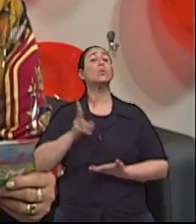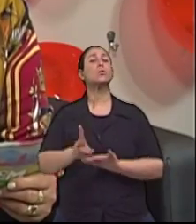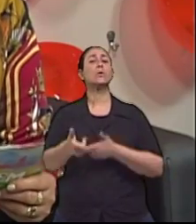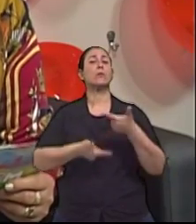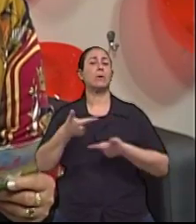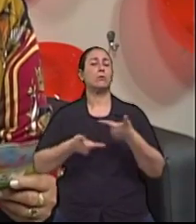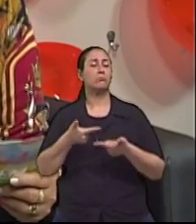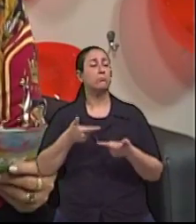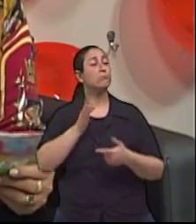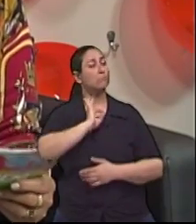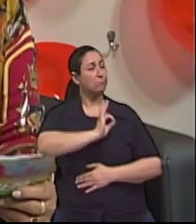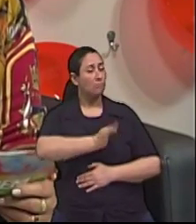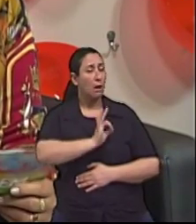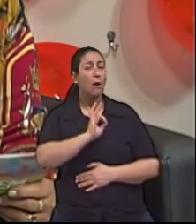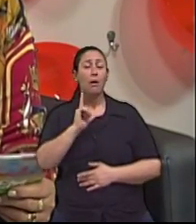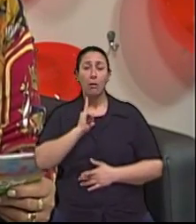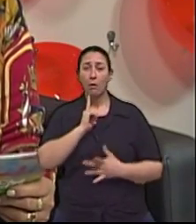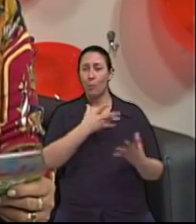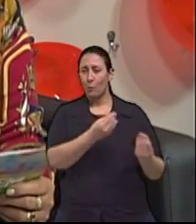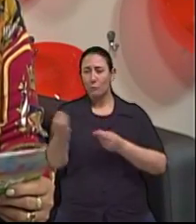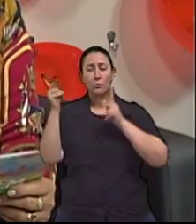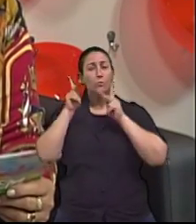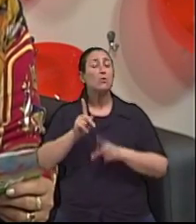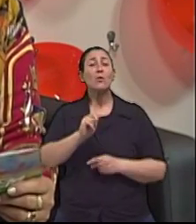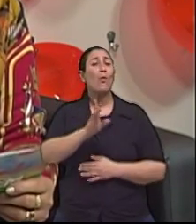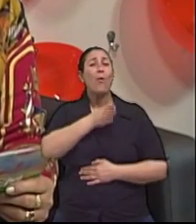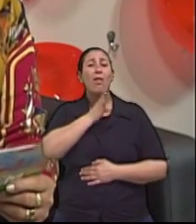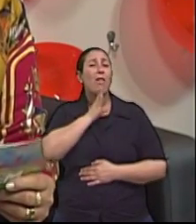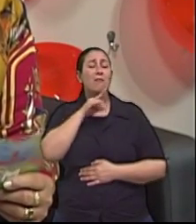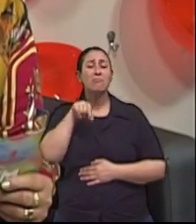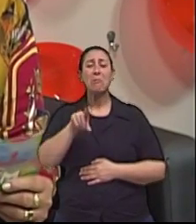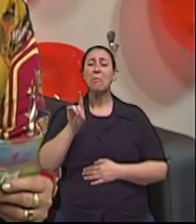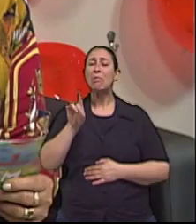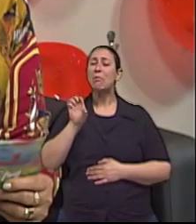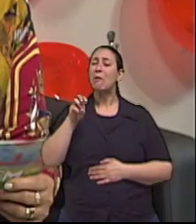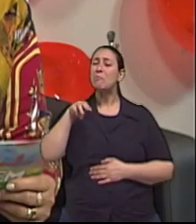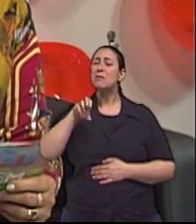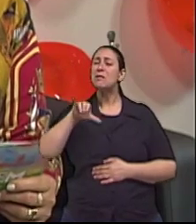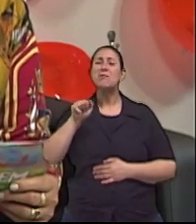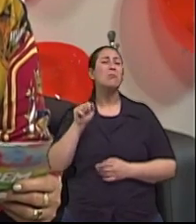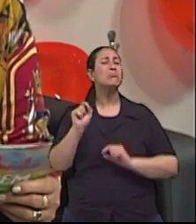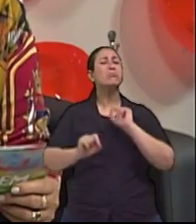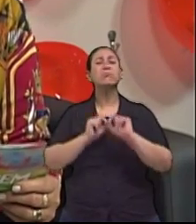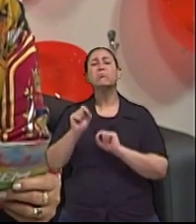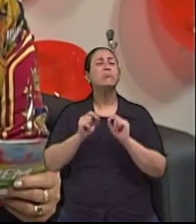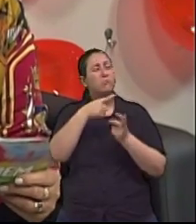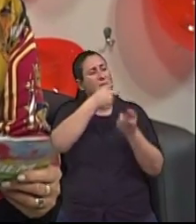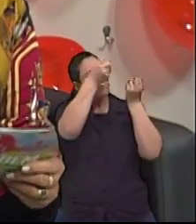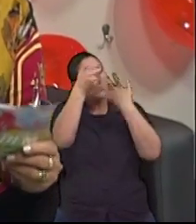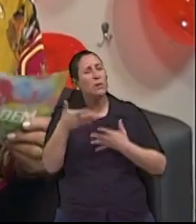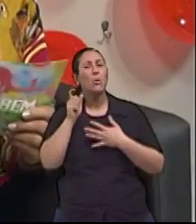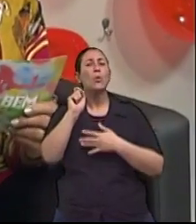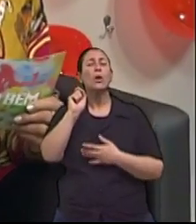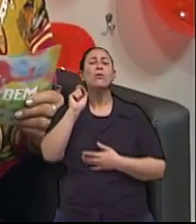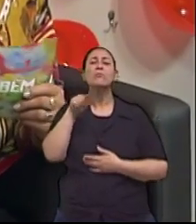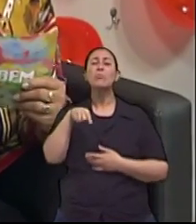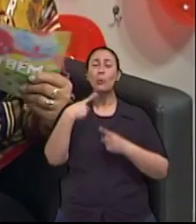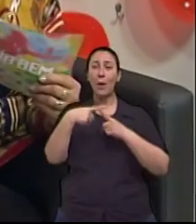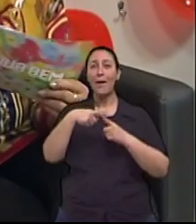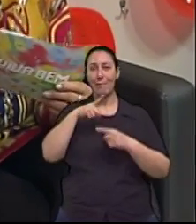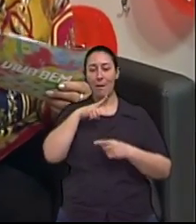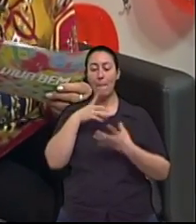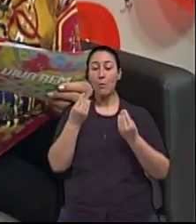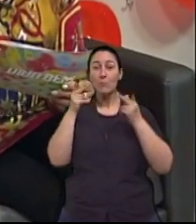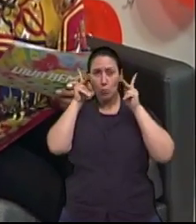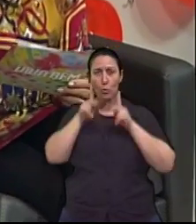principalmente nós leigos no assunto. Vamos falar um pouquinho da história da demência e do Alzheimer, porque eu